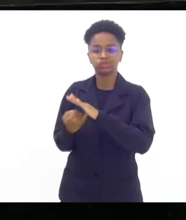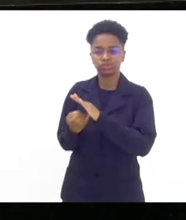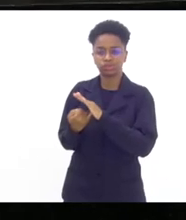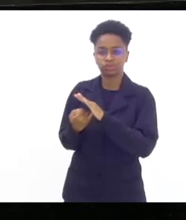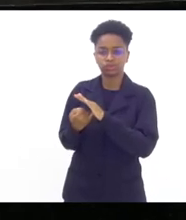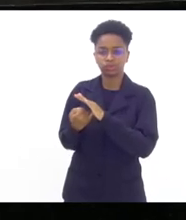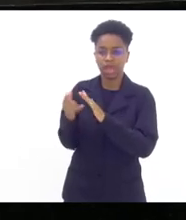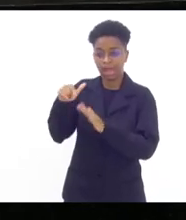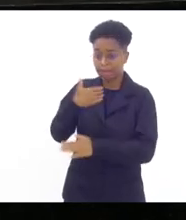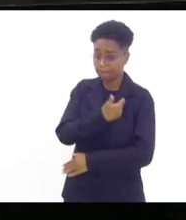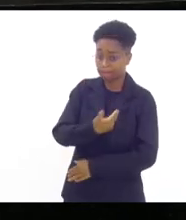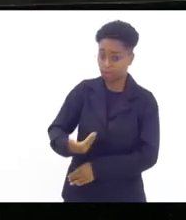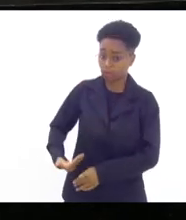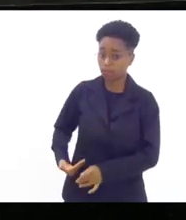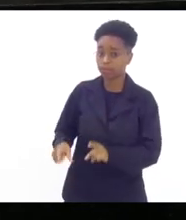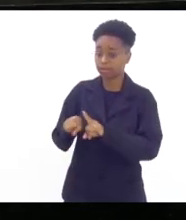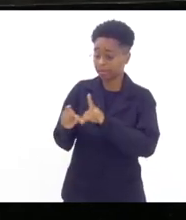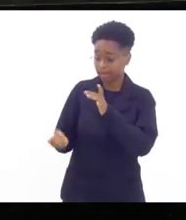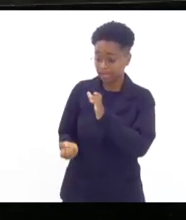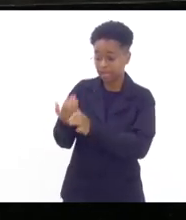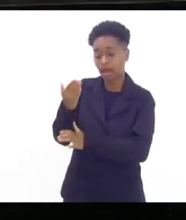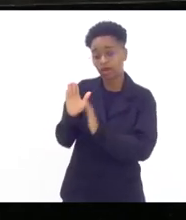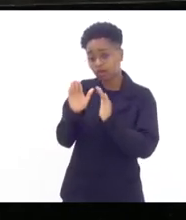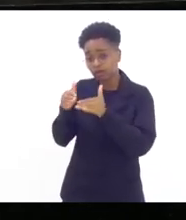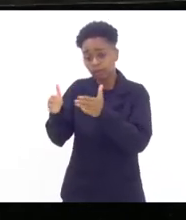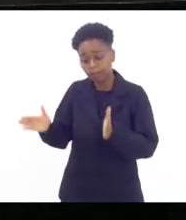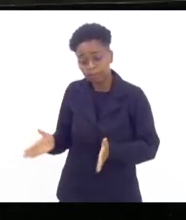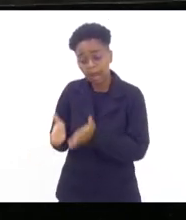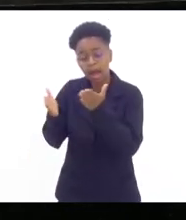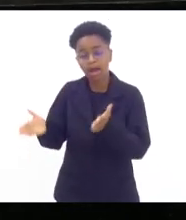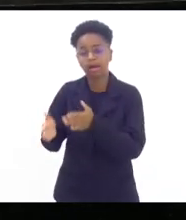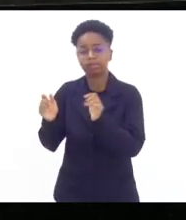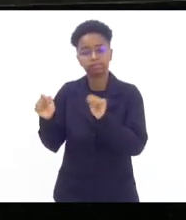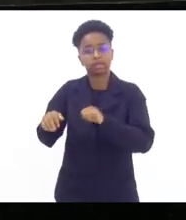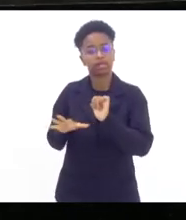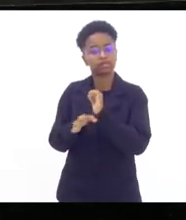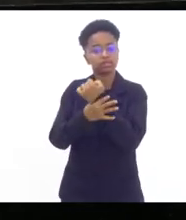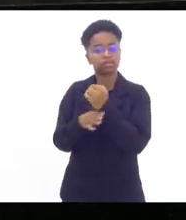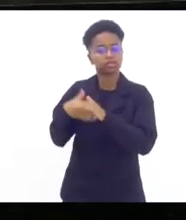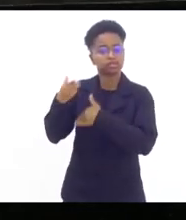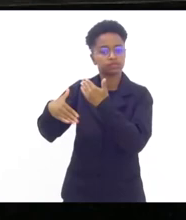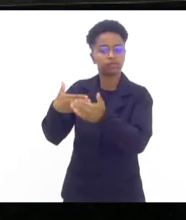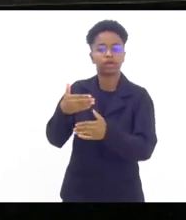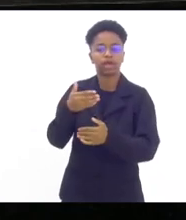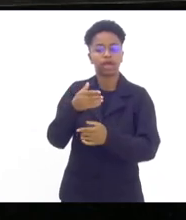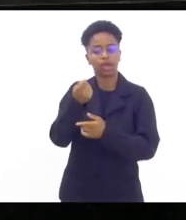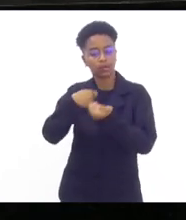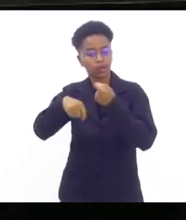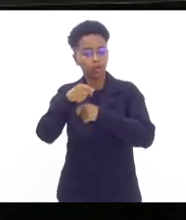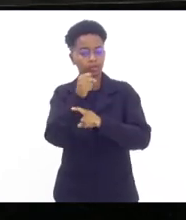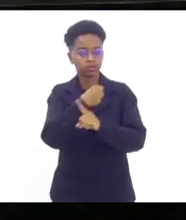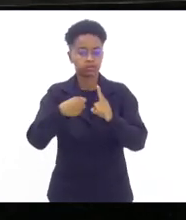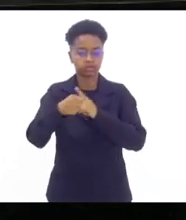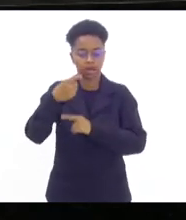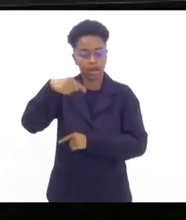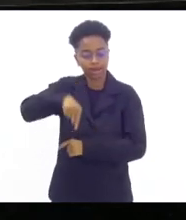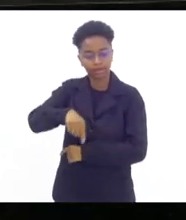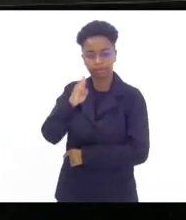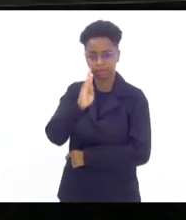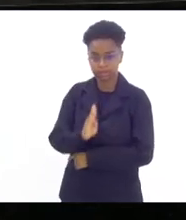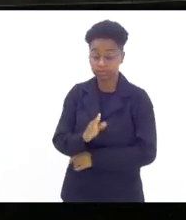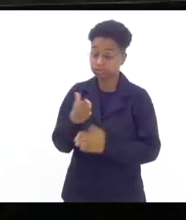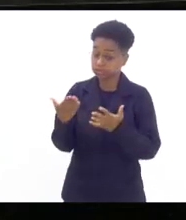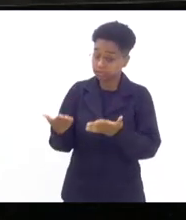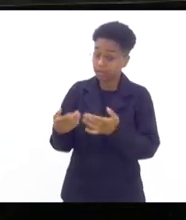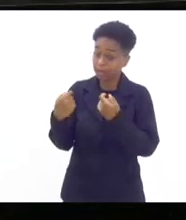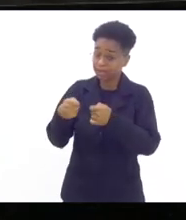natureza pública que foram criadas e são fomentadas para garantir o desenvolvimento econômico social do Brasil portanto